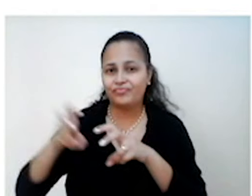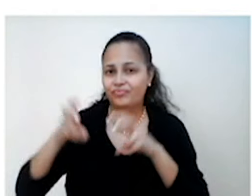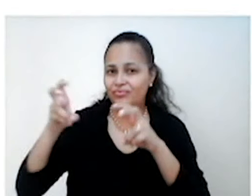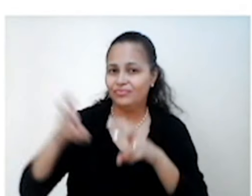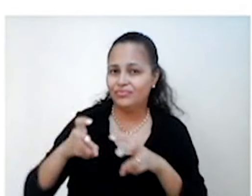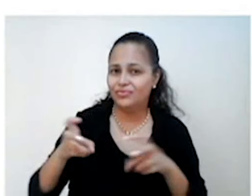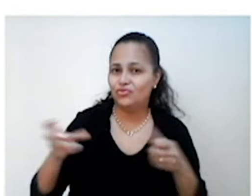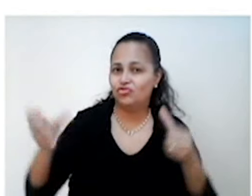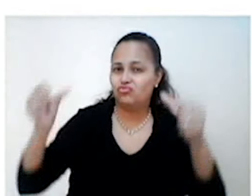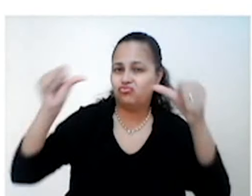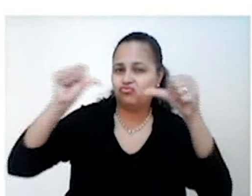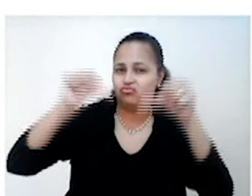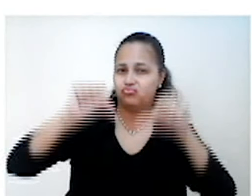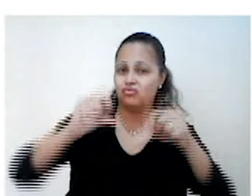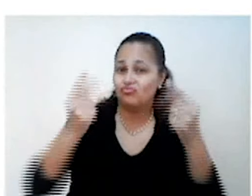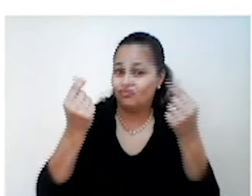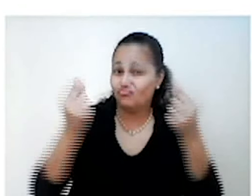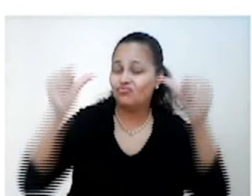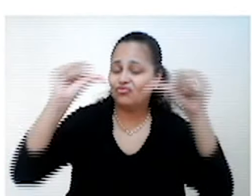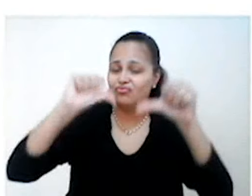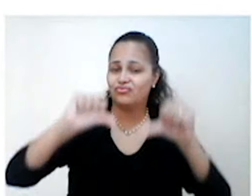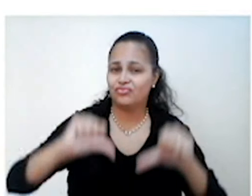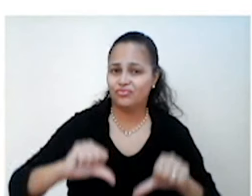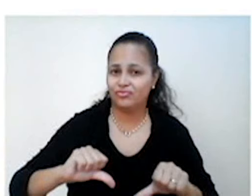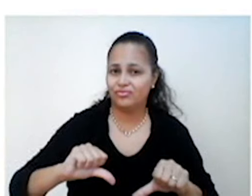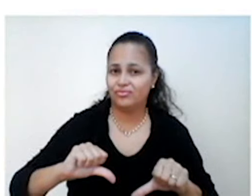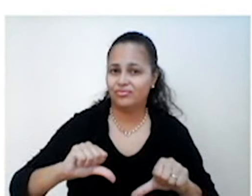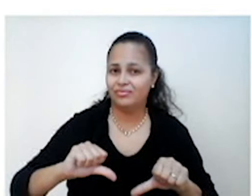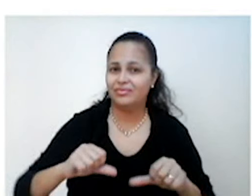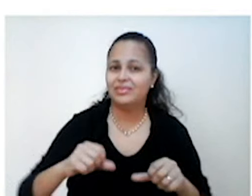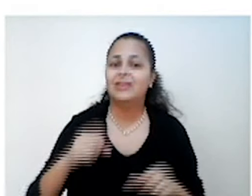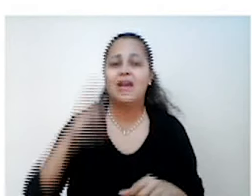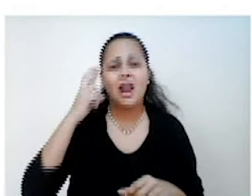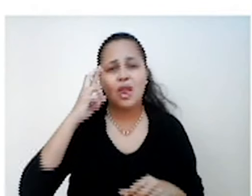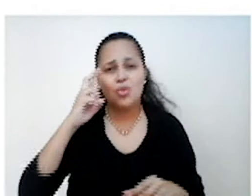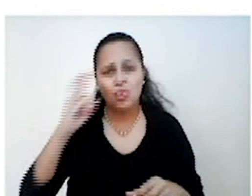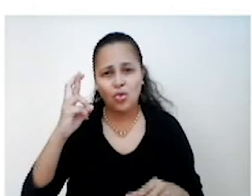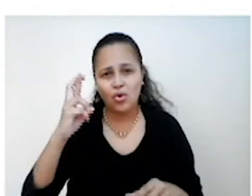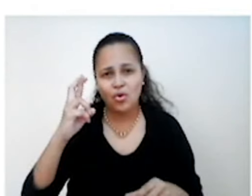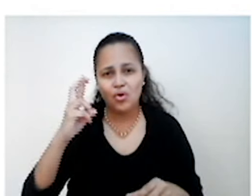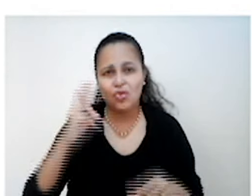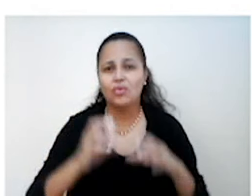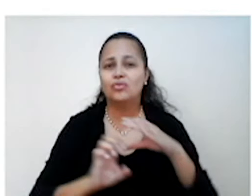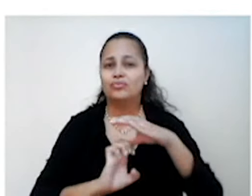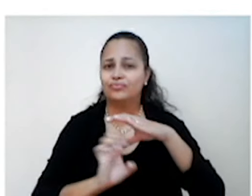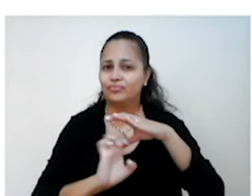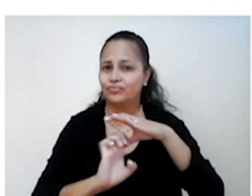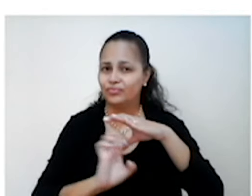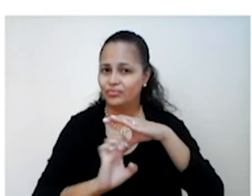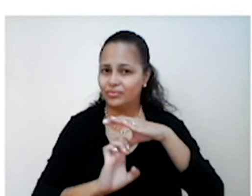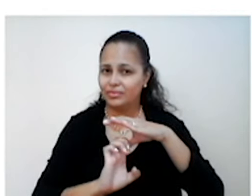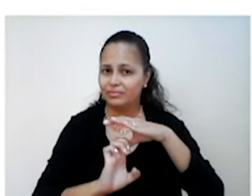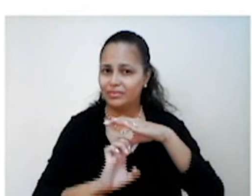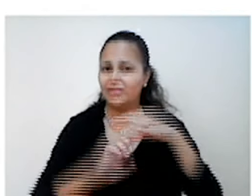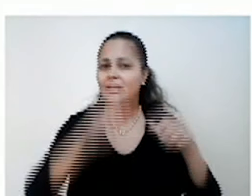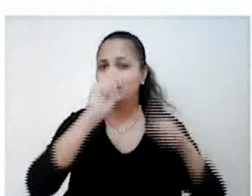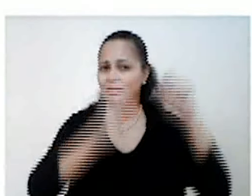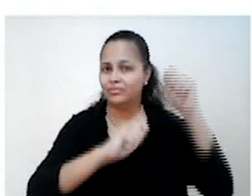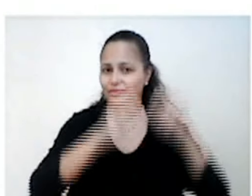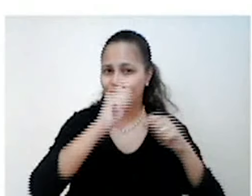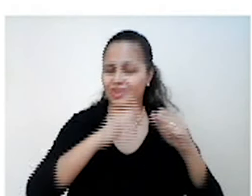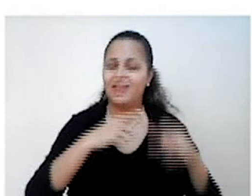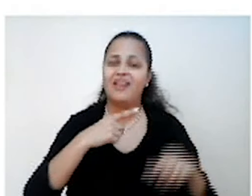Porque muitos desses cafeicultores eram também donos de indústrias. Obviamente que a falência dessas indústrias vai gerar